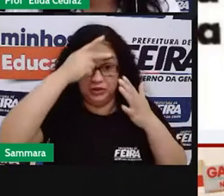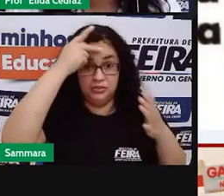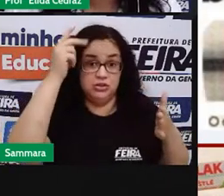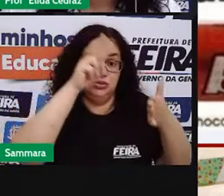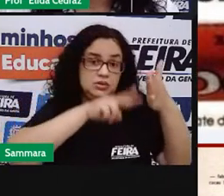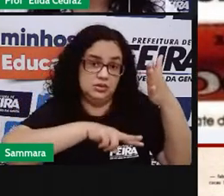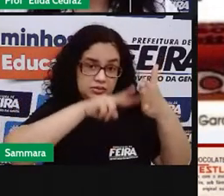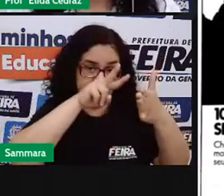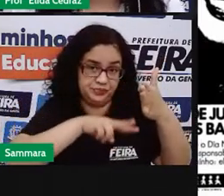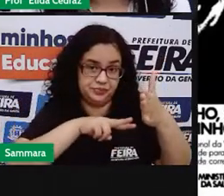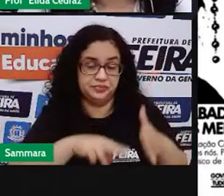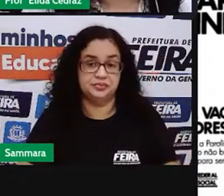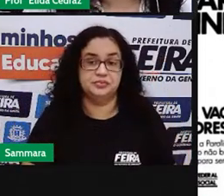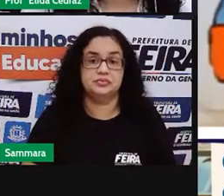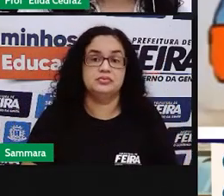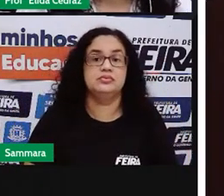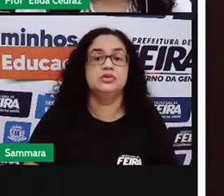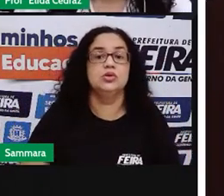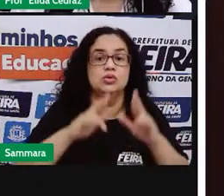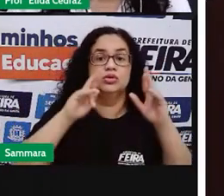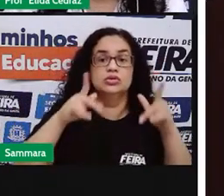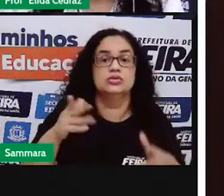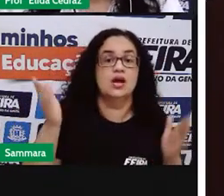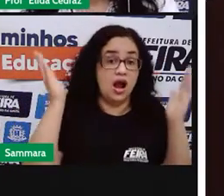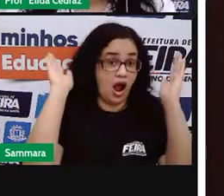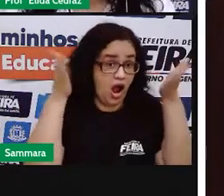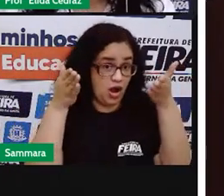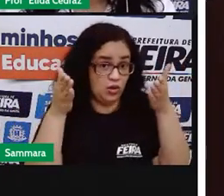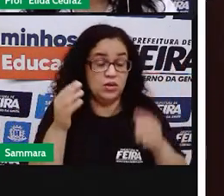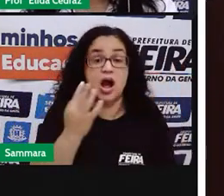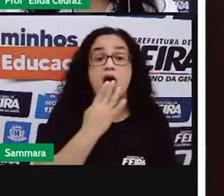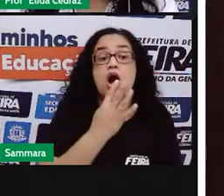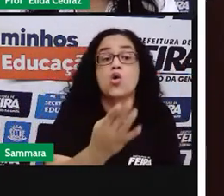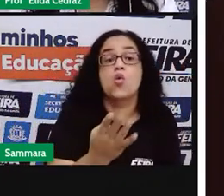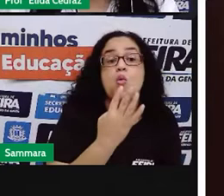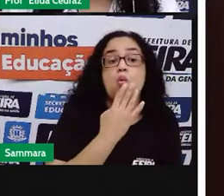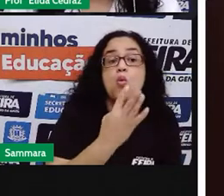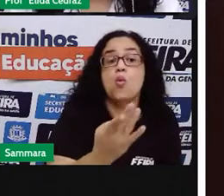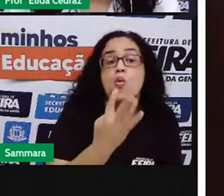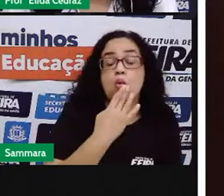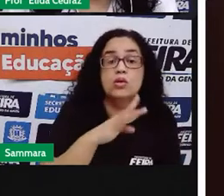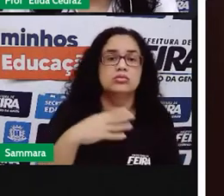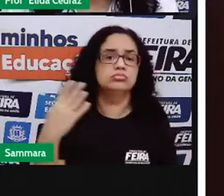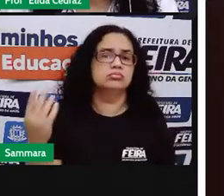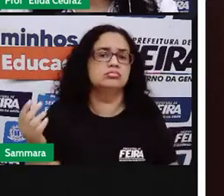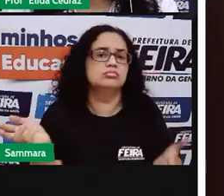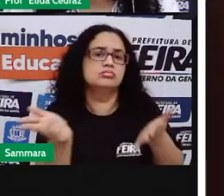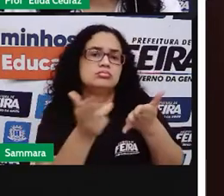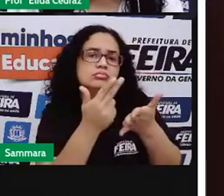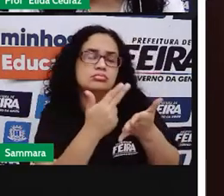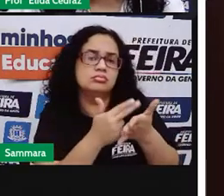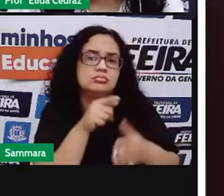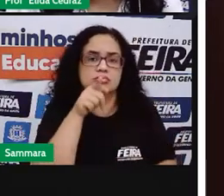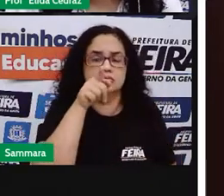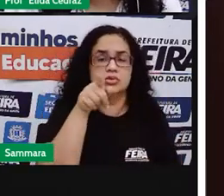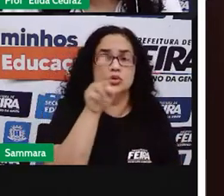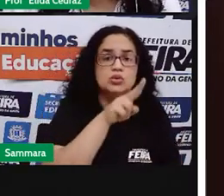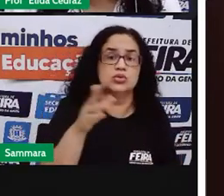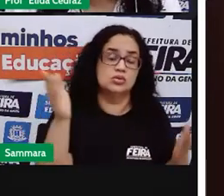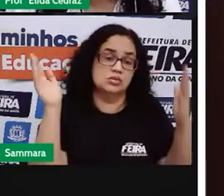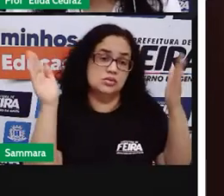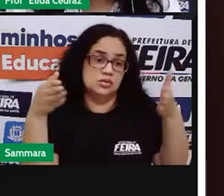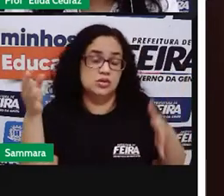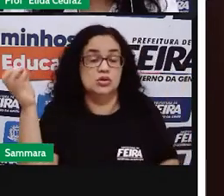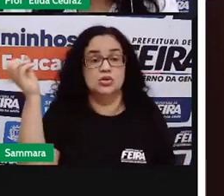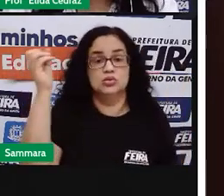Olha a diferença da cor e das imagens utilizadas nos comerciais